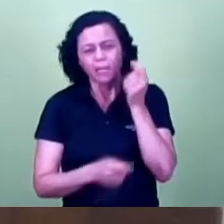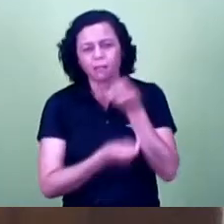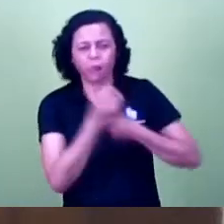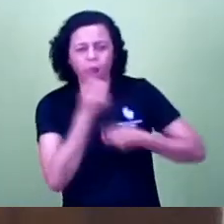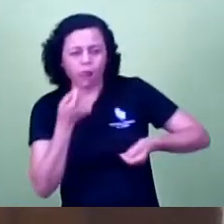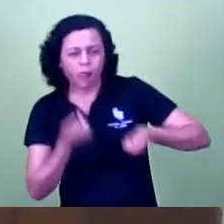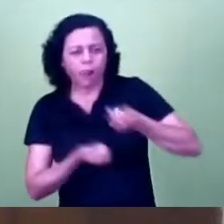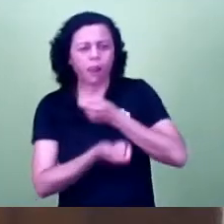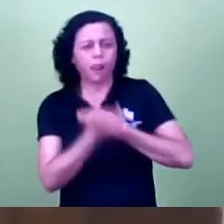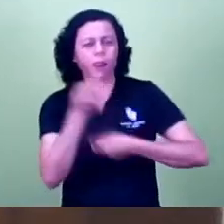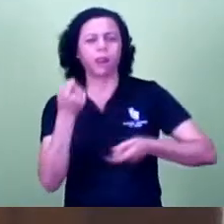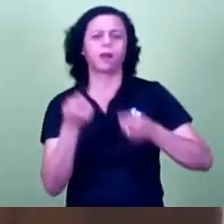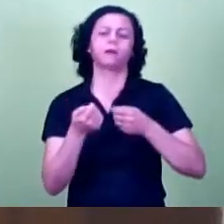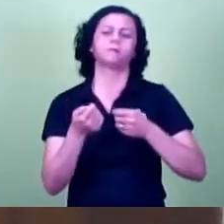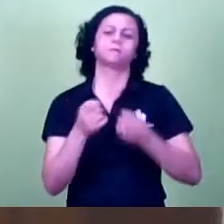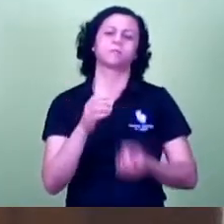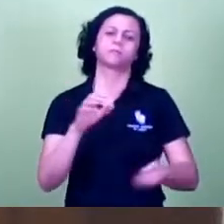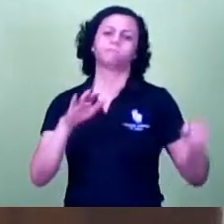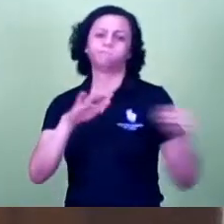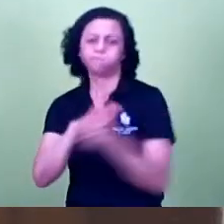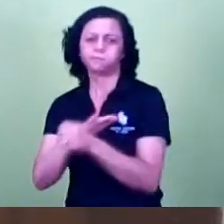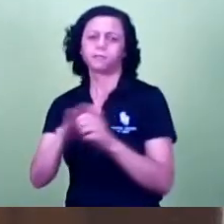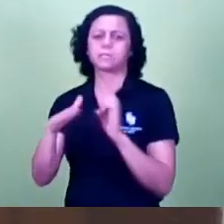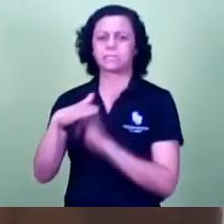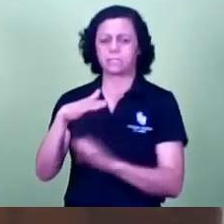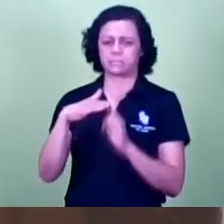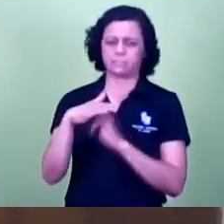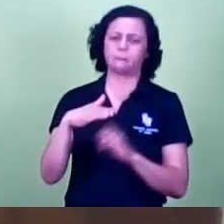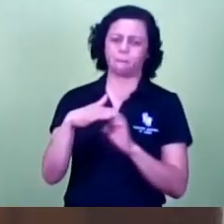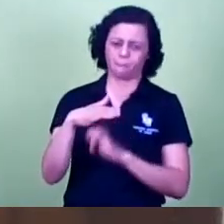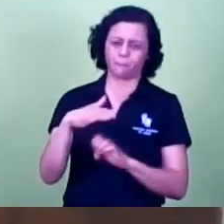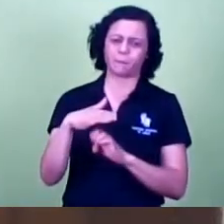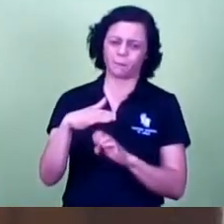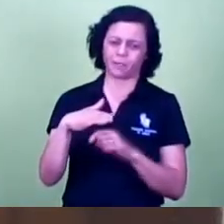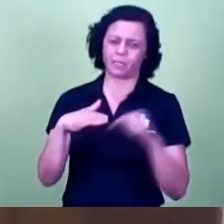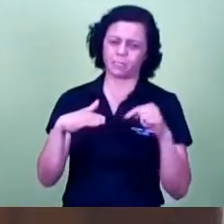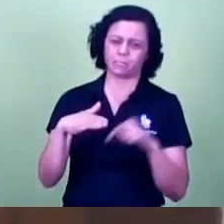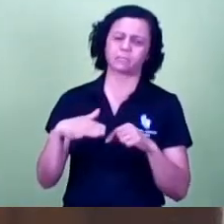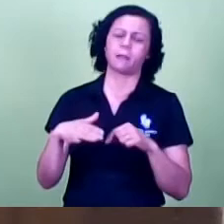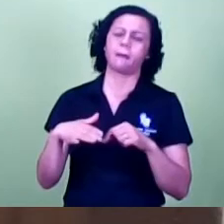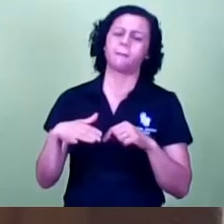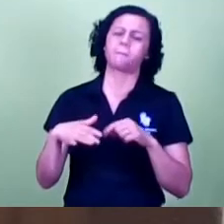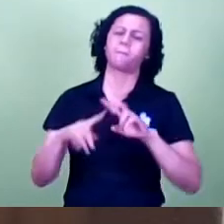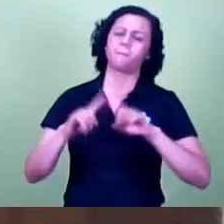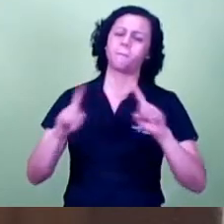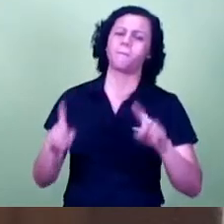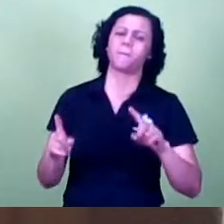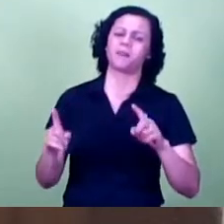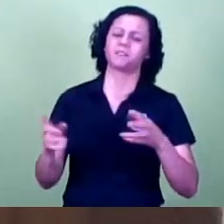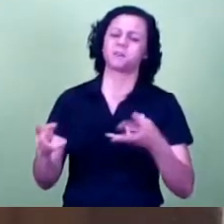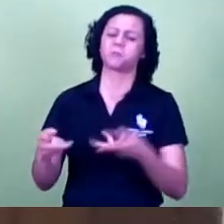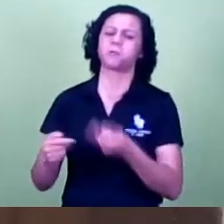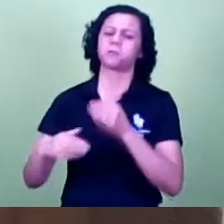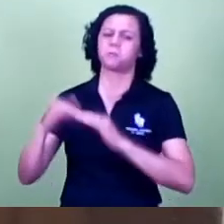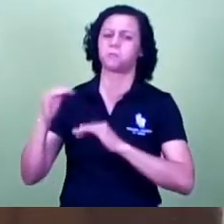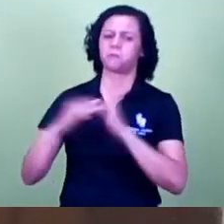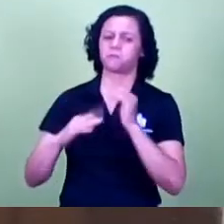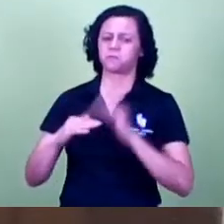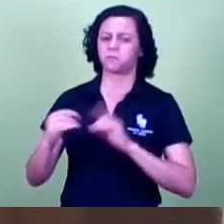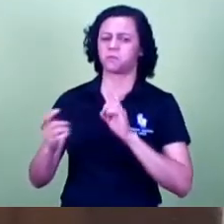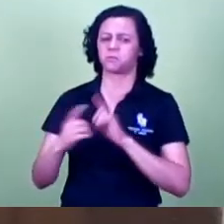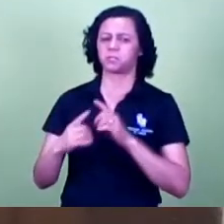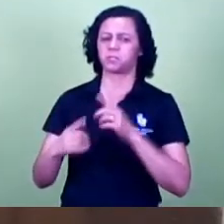essa maneira de investigar essas empresas precisam ser verificadas profundamente uma maneira diferente de se investigar